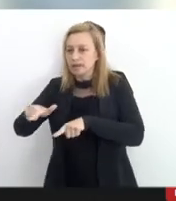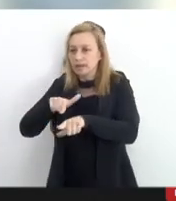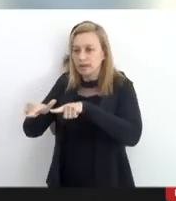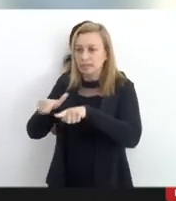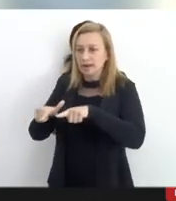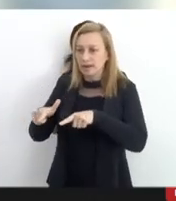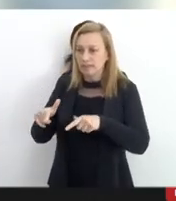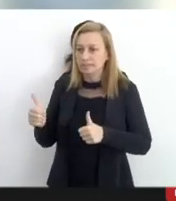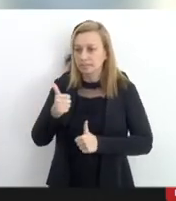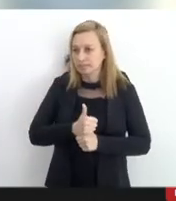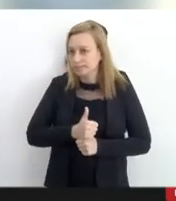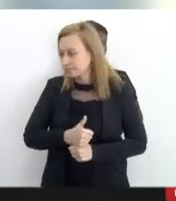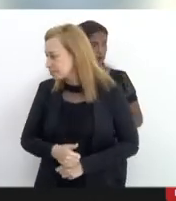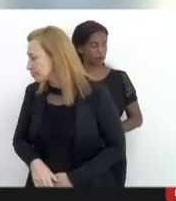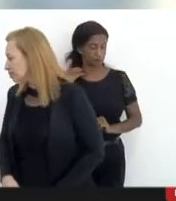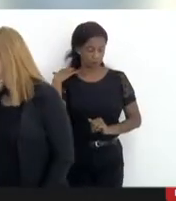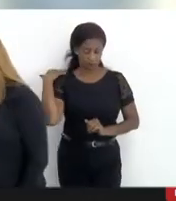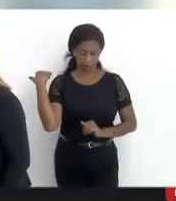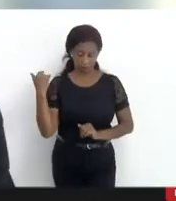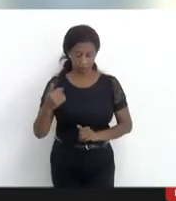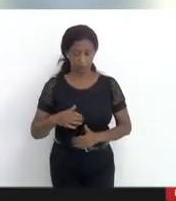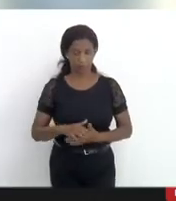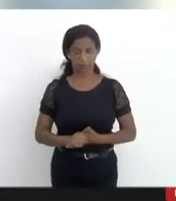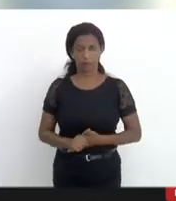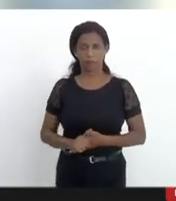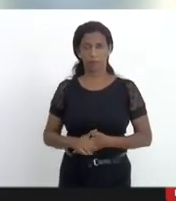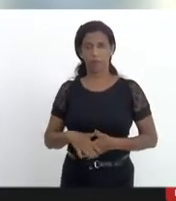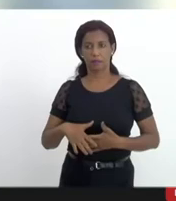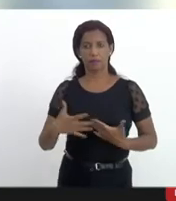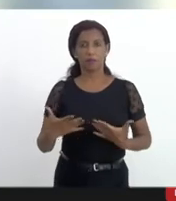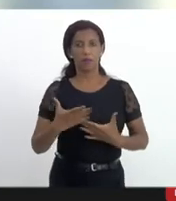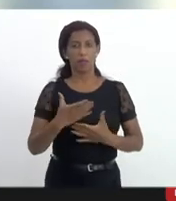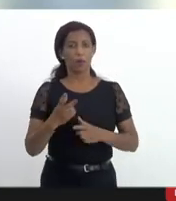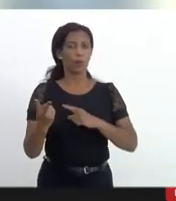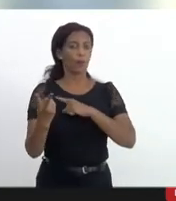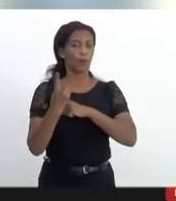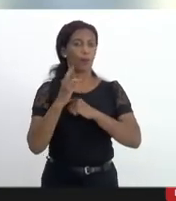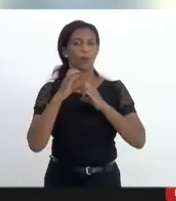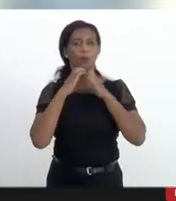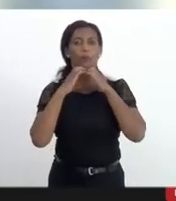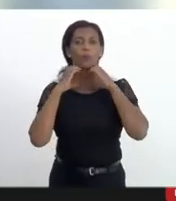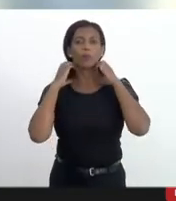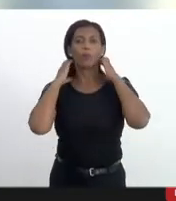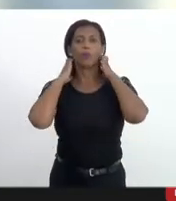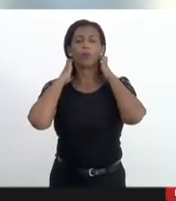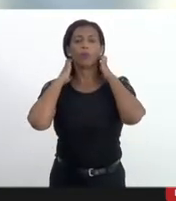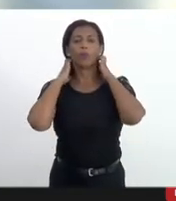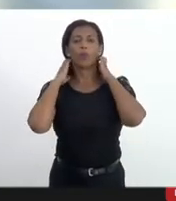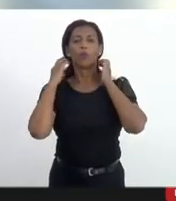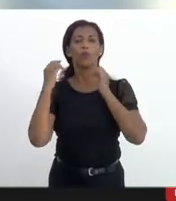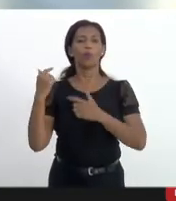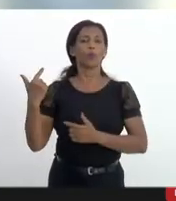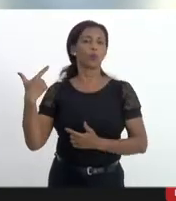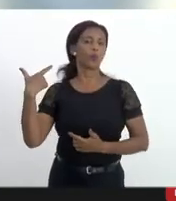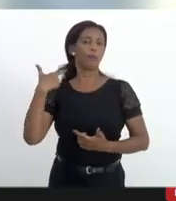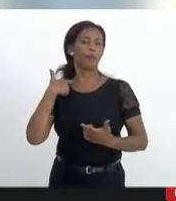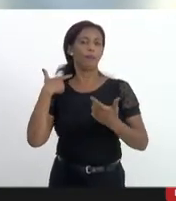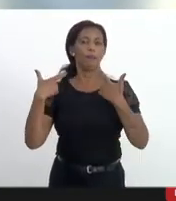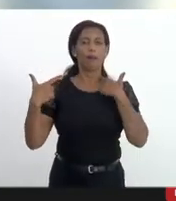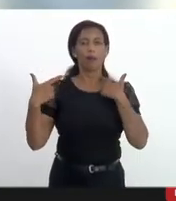farda de manga comprida então ele tem que proteger o pescoço contra projetos de alta velocidade